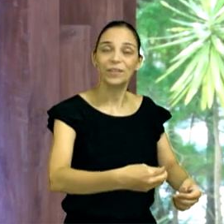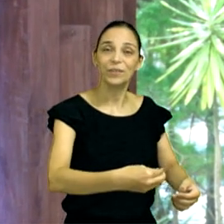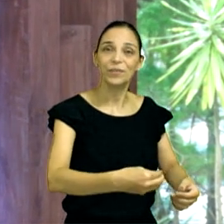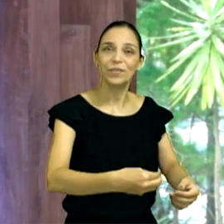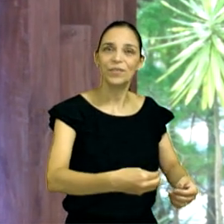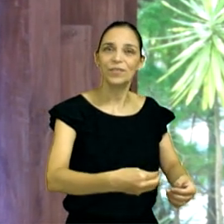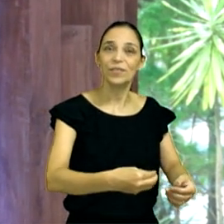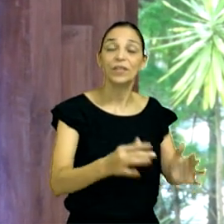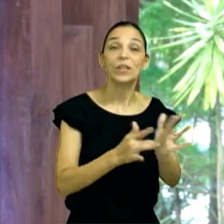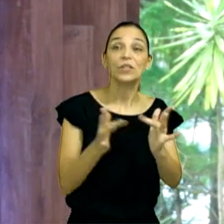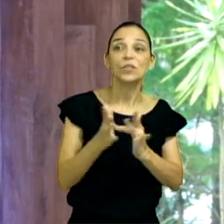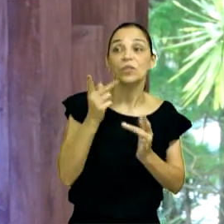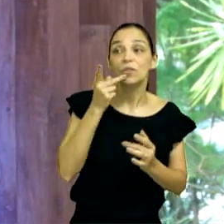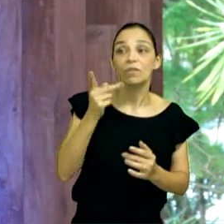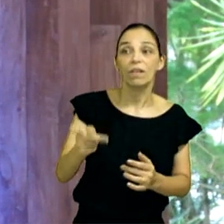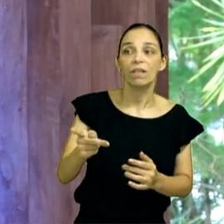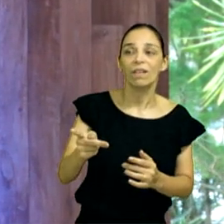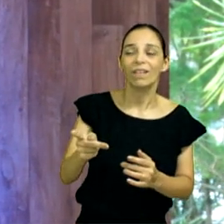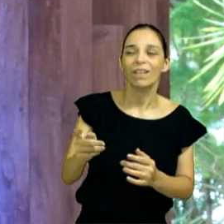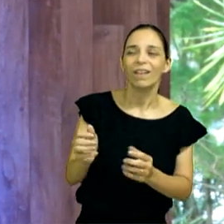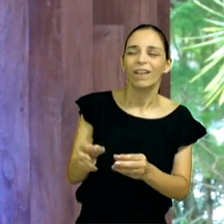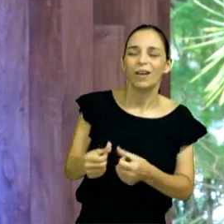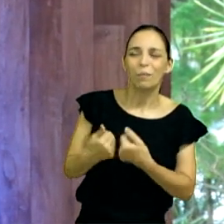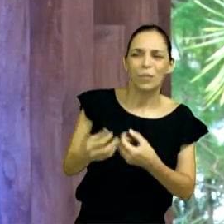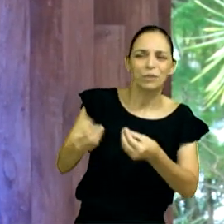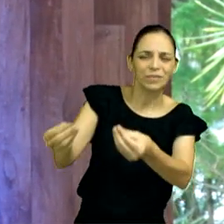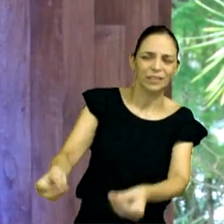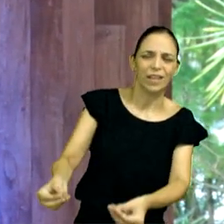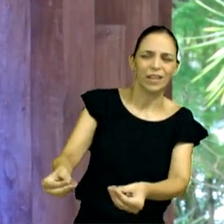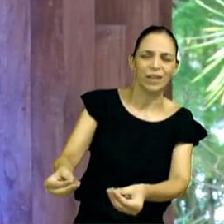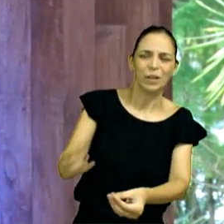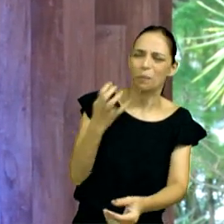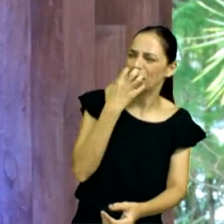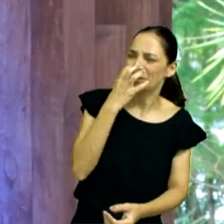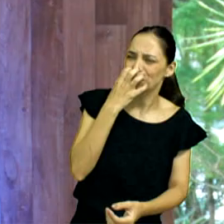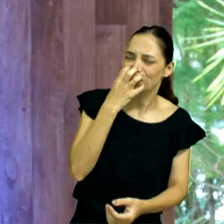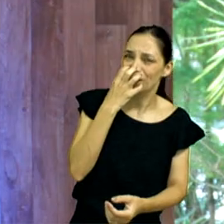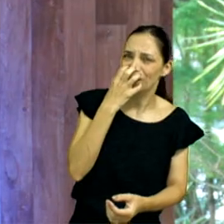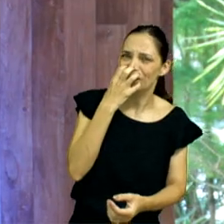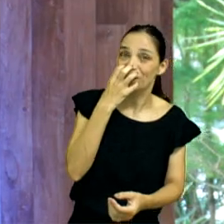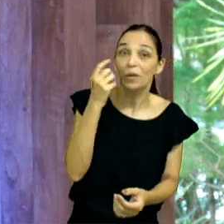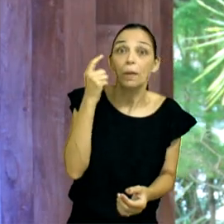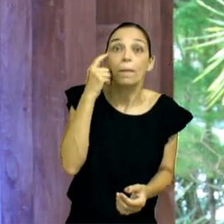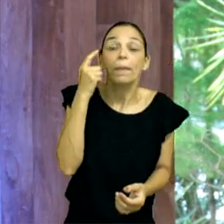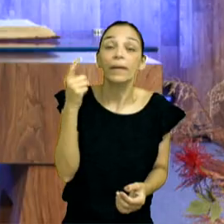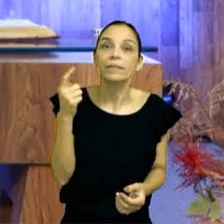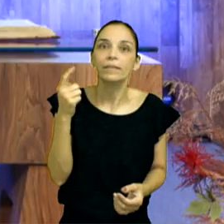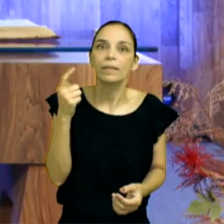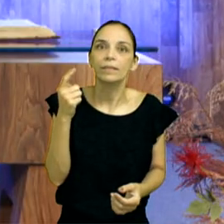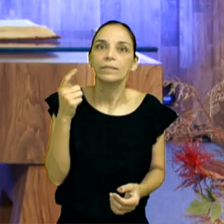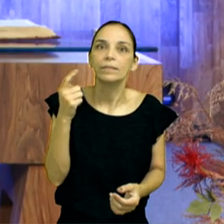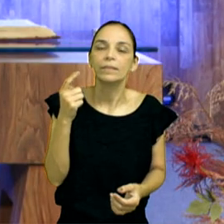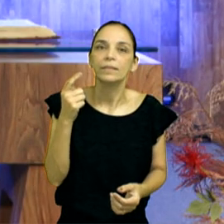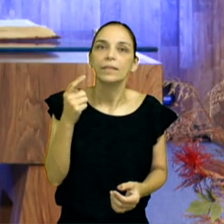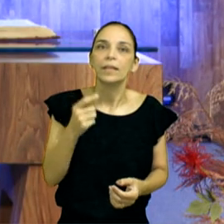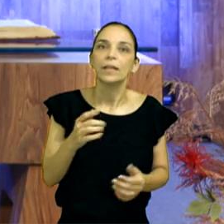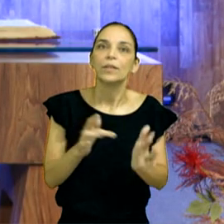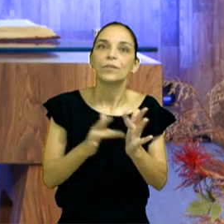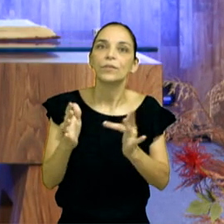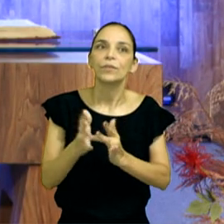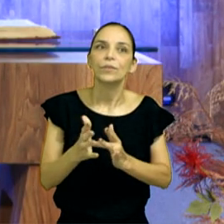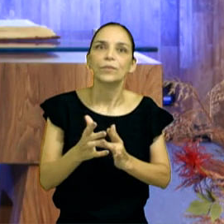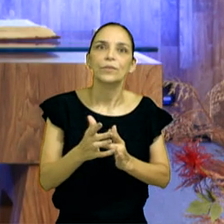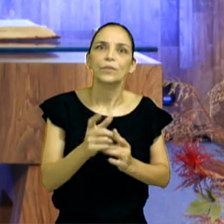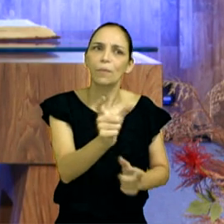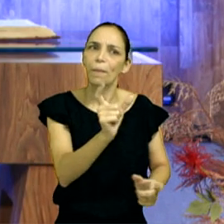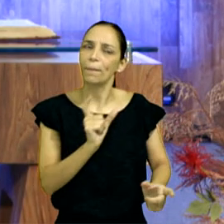Palavra dura de Jesus, fala a verdade, o que você faria, se ouvisse uma resposta dessa? não convém dar